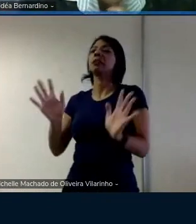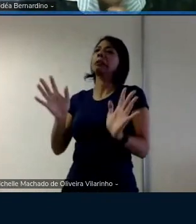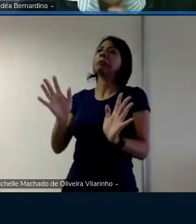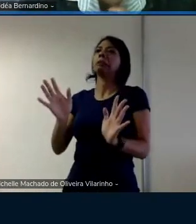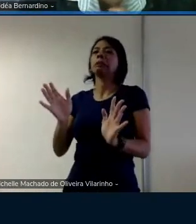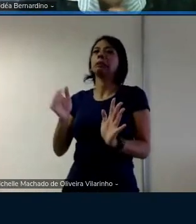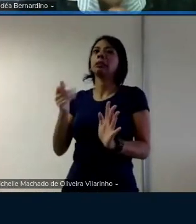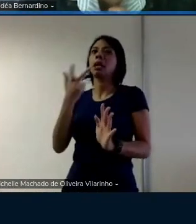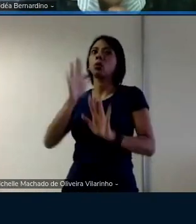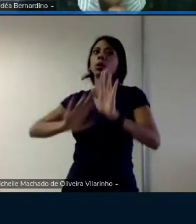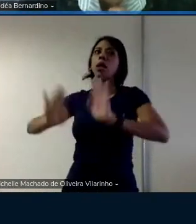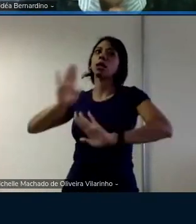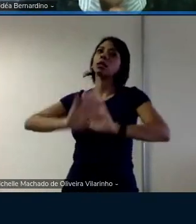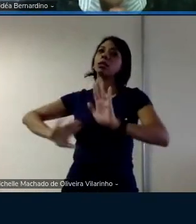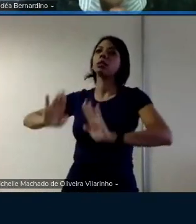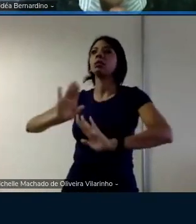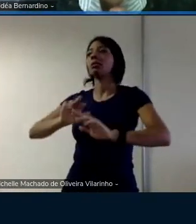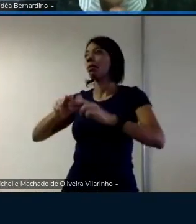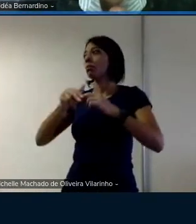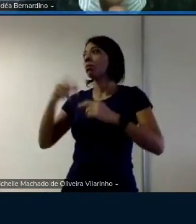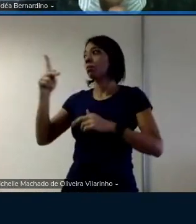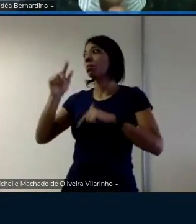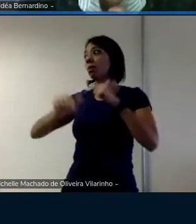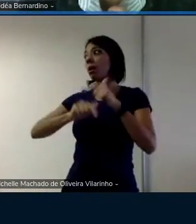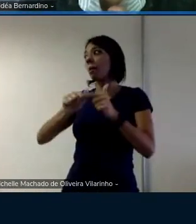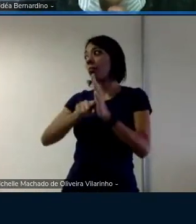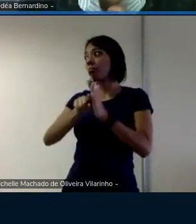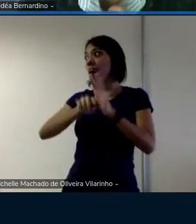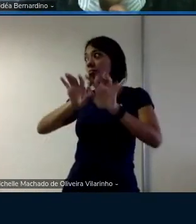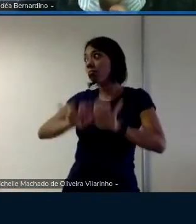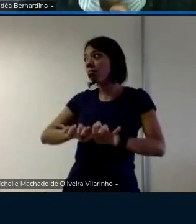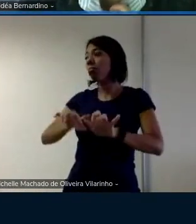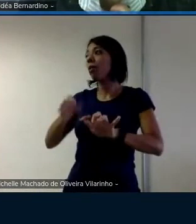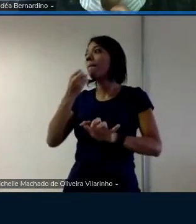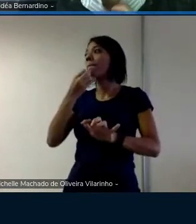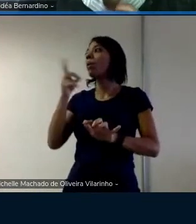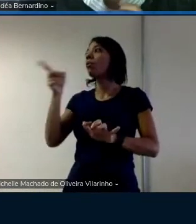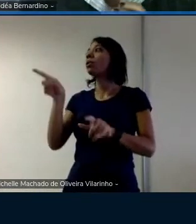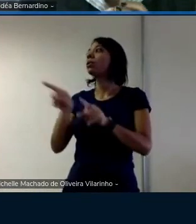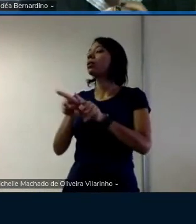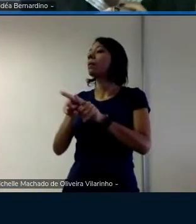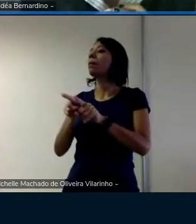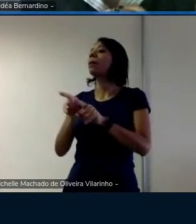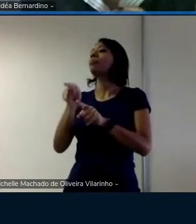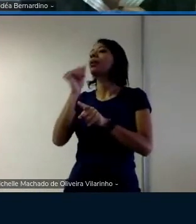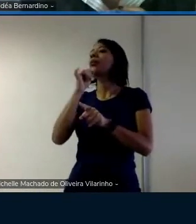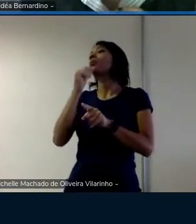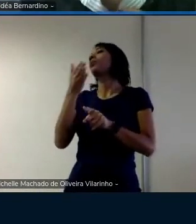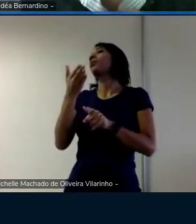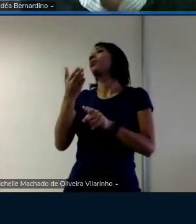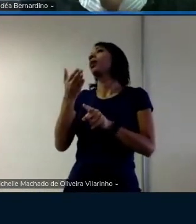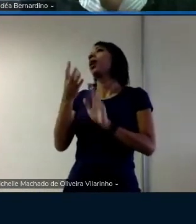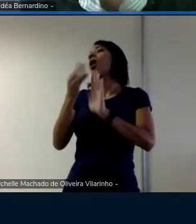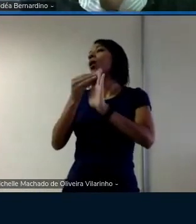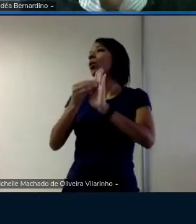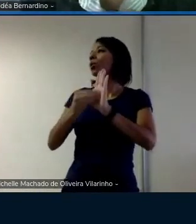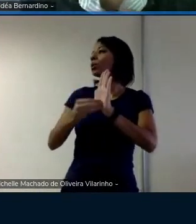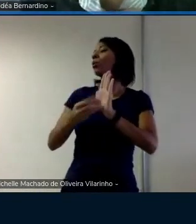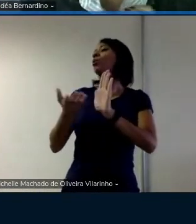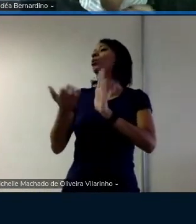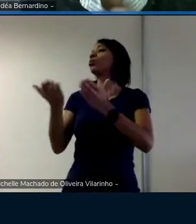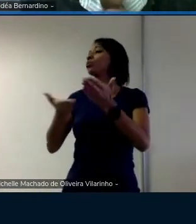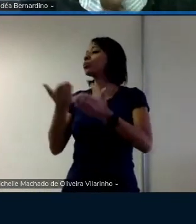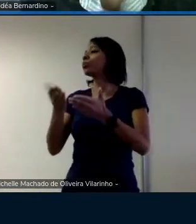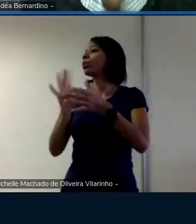então durante o seu trabalho eu acho bom você colocar que você trabalhou o conteúdo com